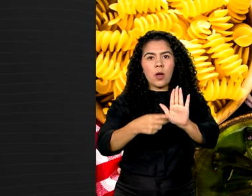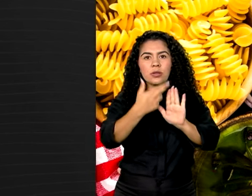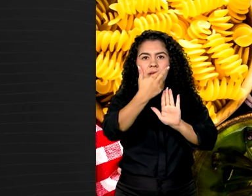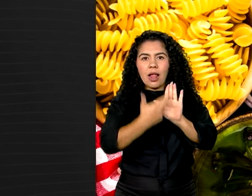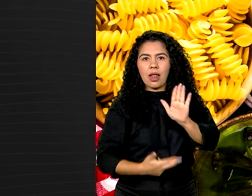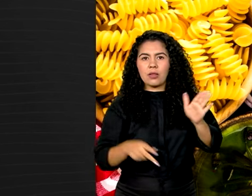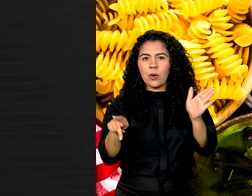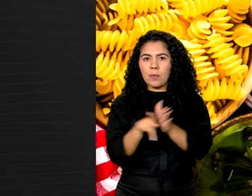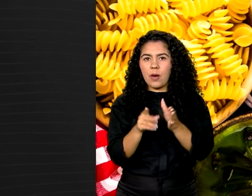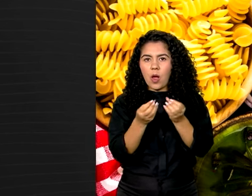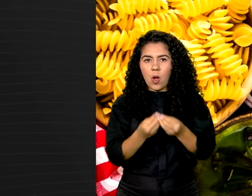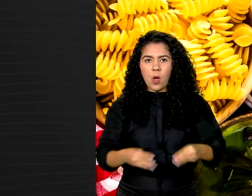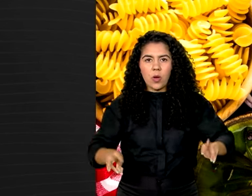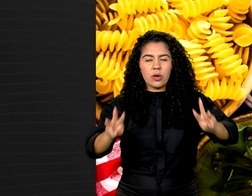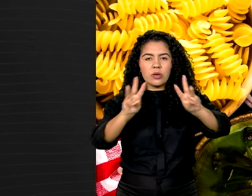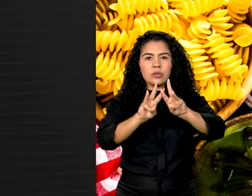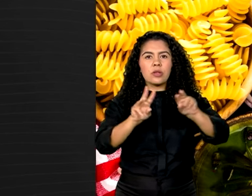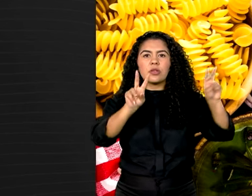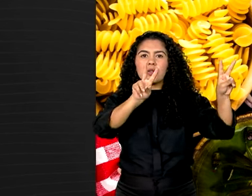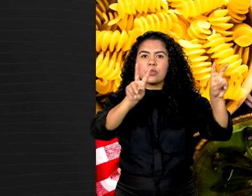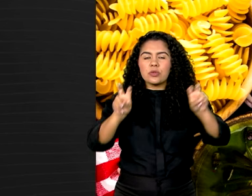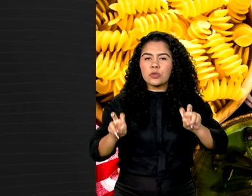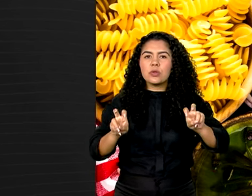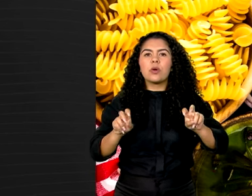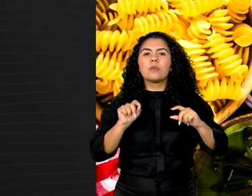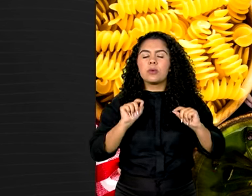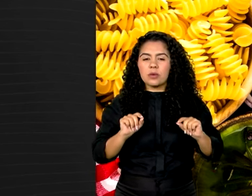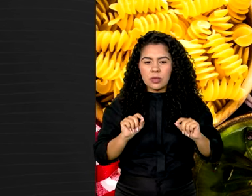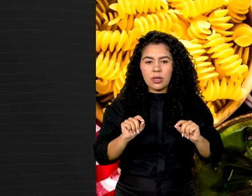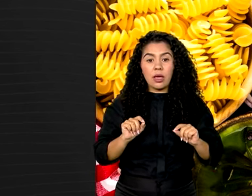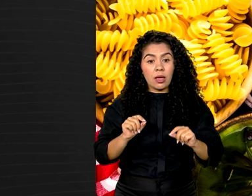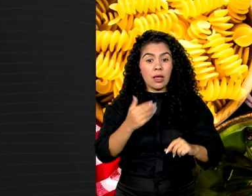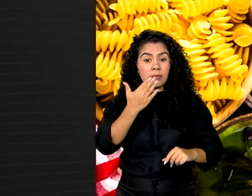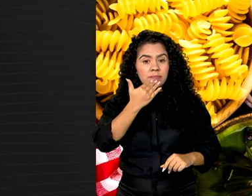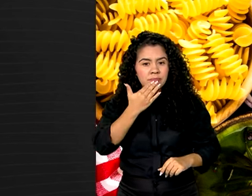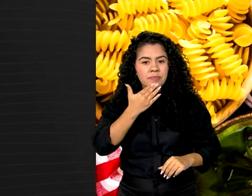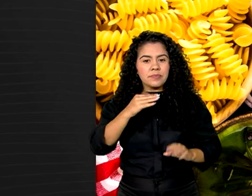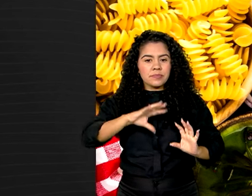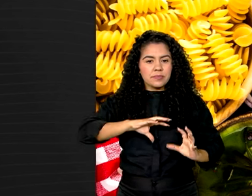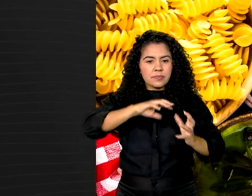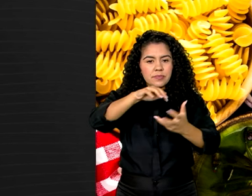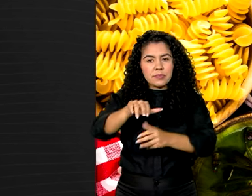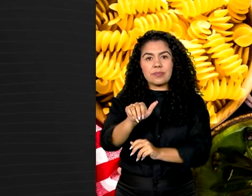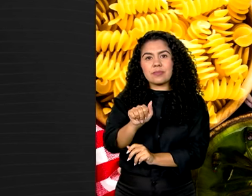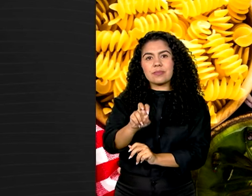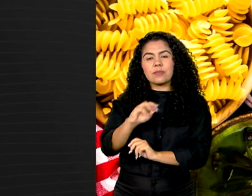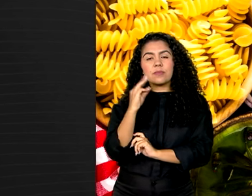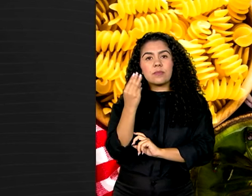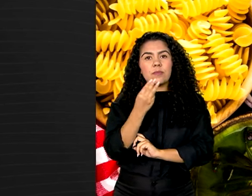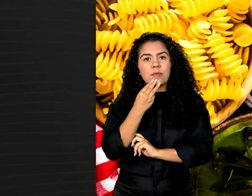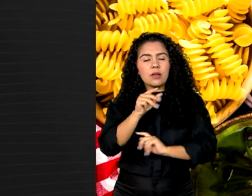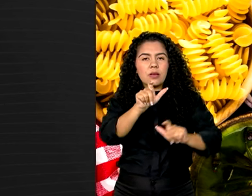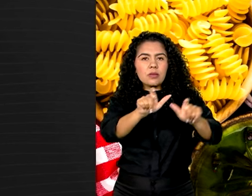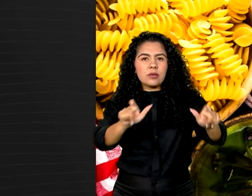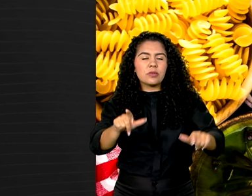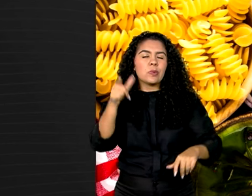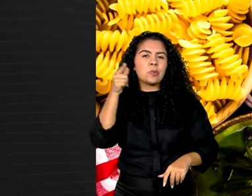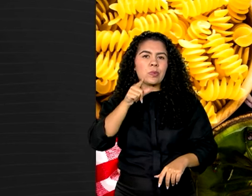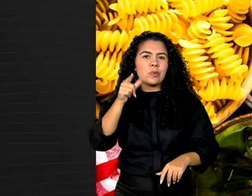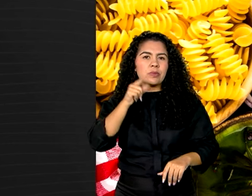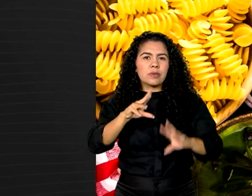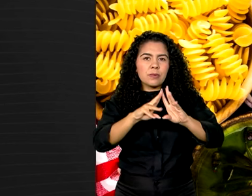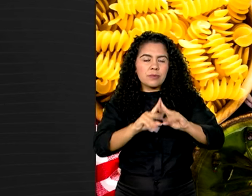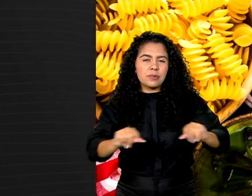Unidas sobre o estado da insegurança alimentar mundial. Segundo o estudo, quase 15 milhões de pessoas deixaram de passar